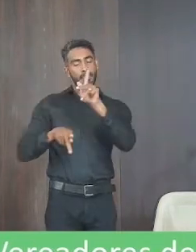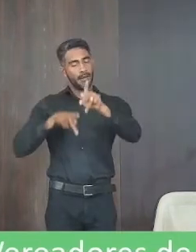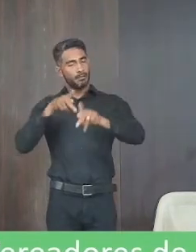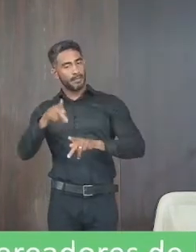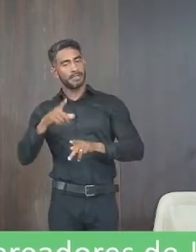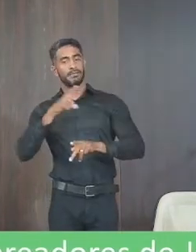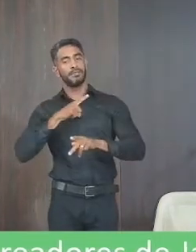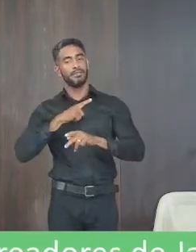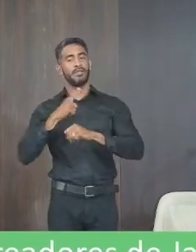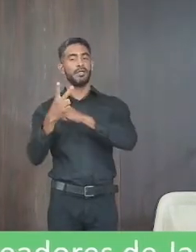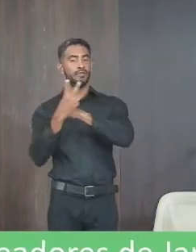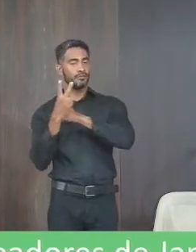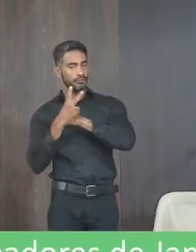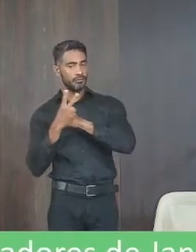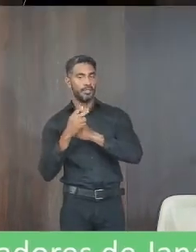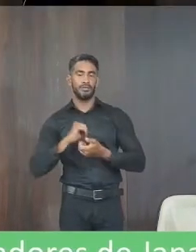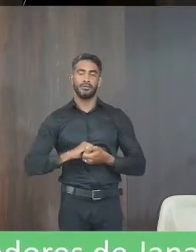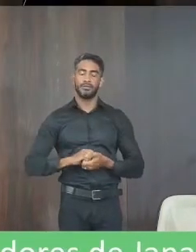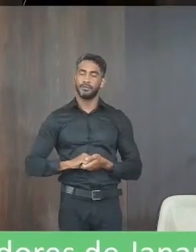cuidados devidos presidente obrigado